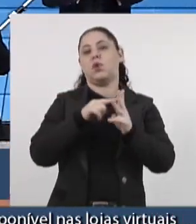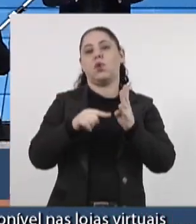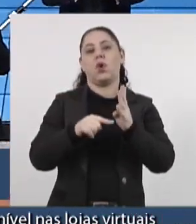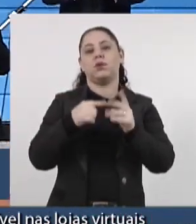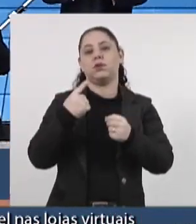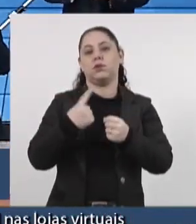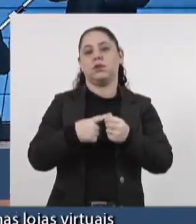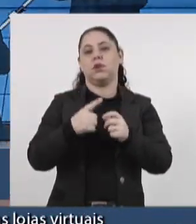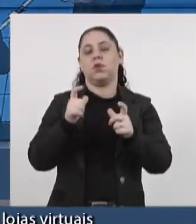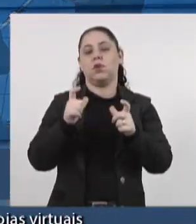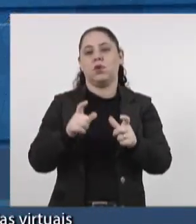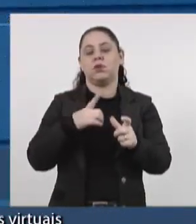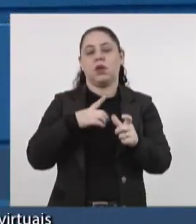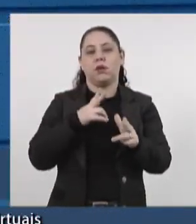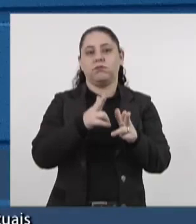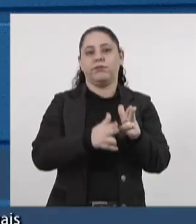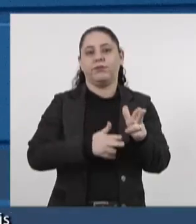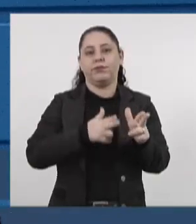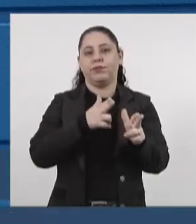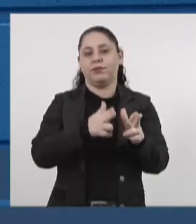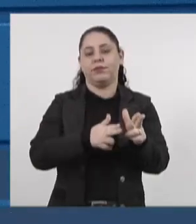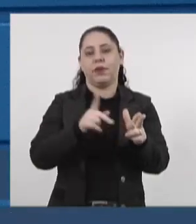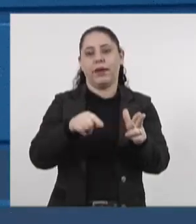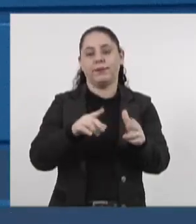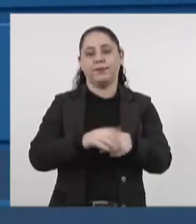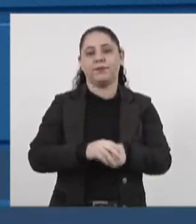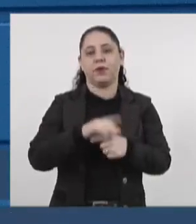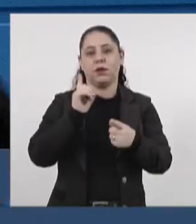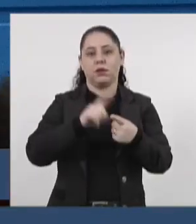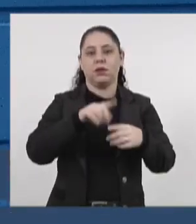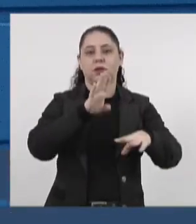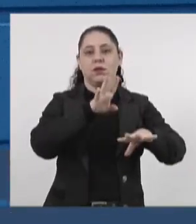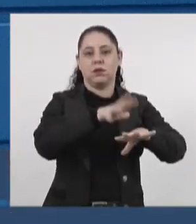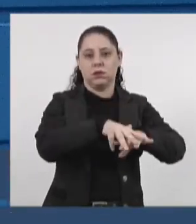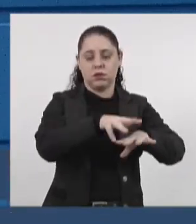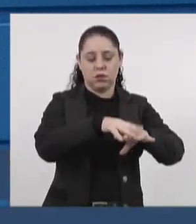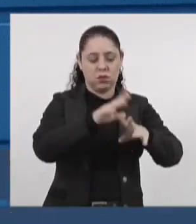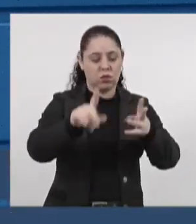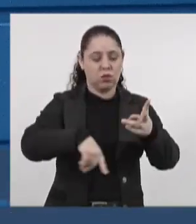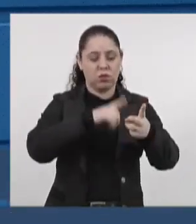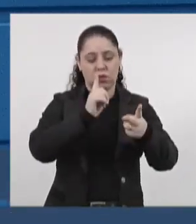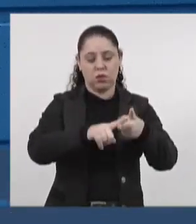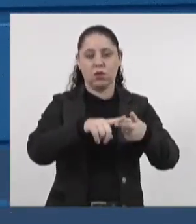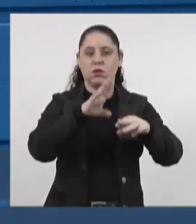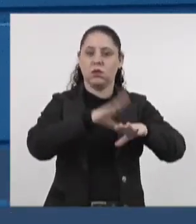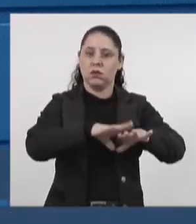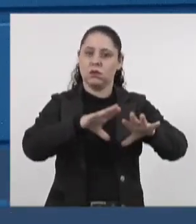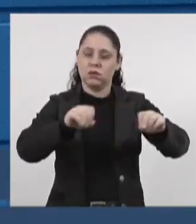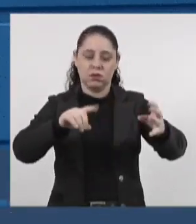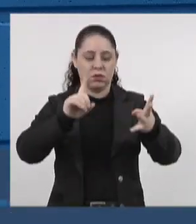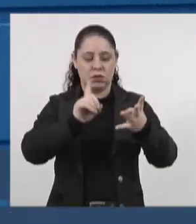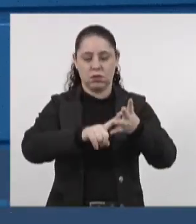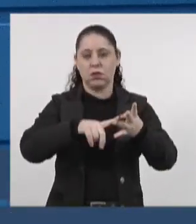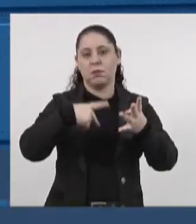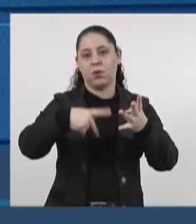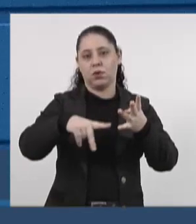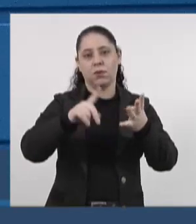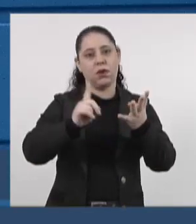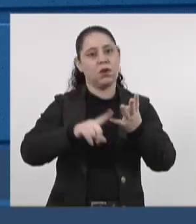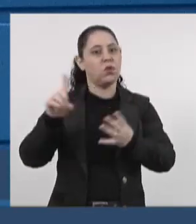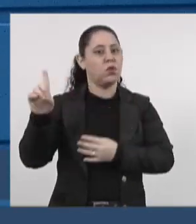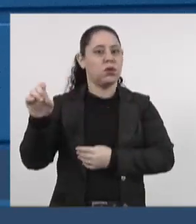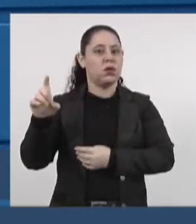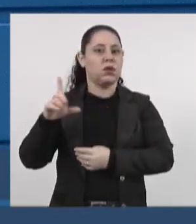cidades onde passa a ferrovia, isso é, Cidrolândia, Maracajú, Ponta Porã e Dourados,